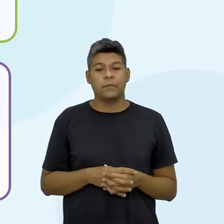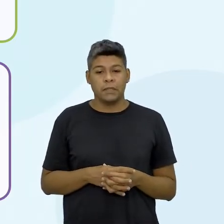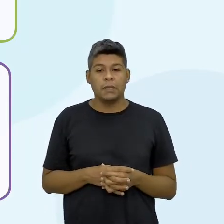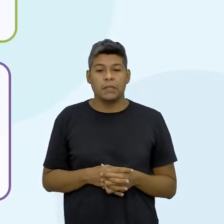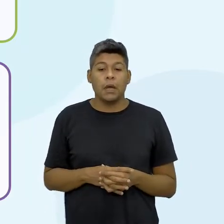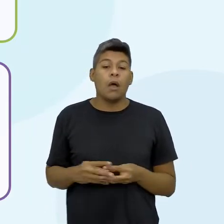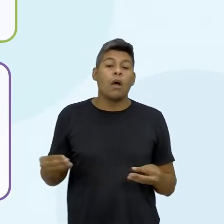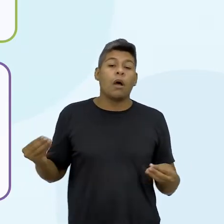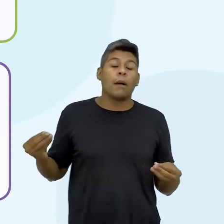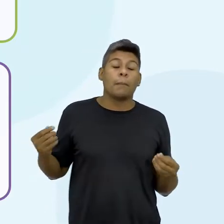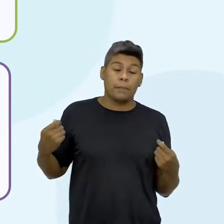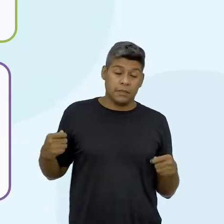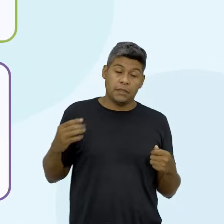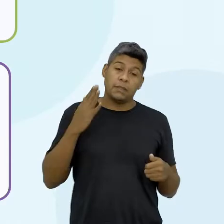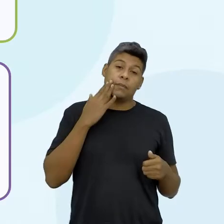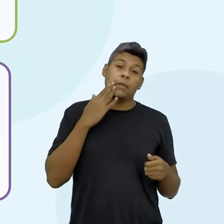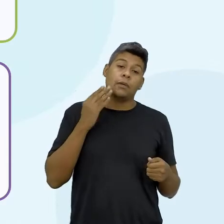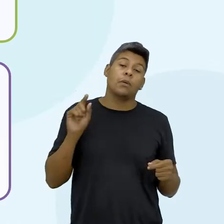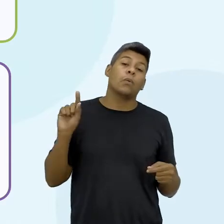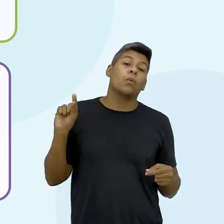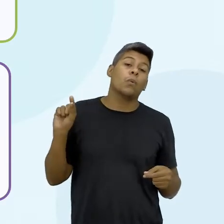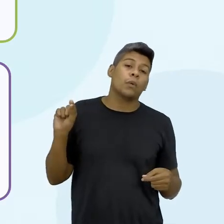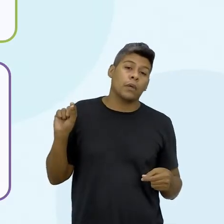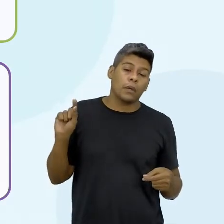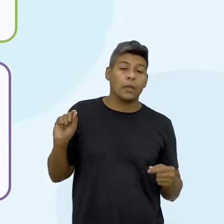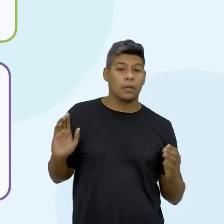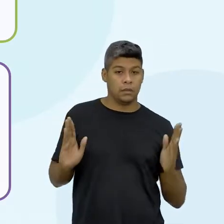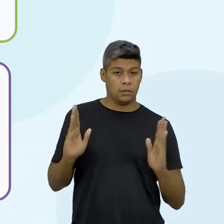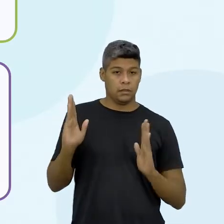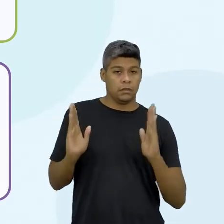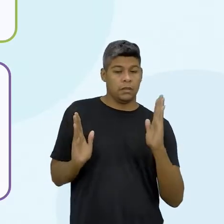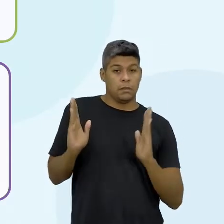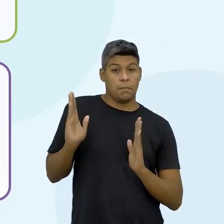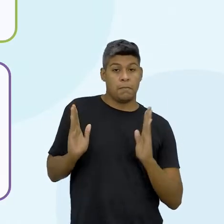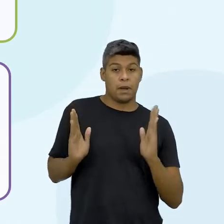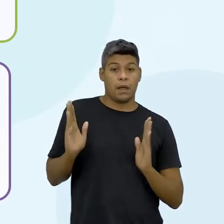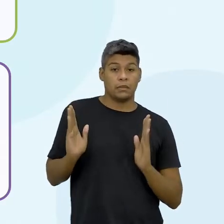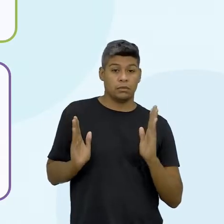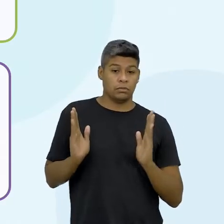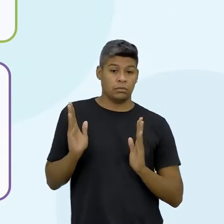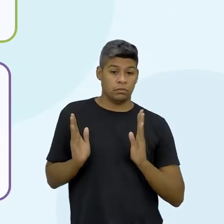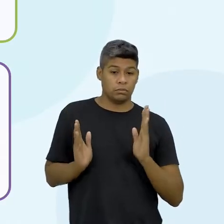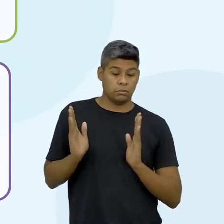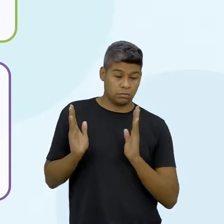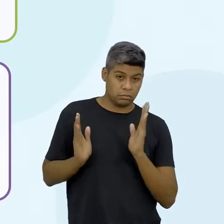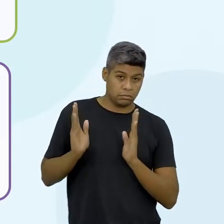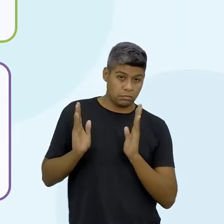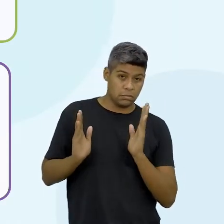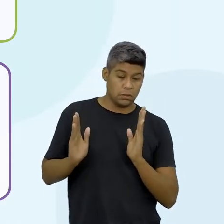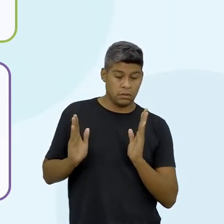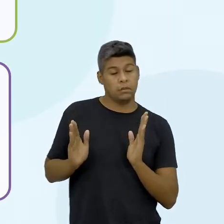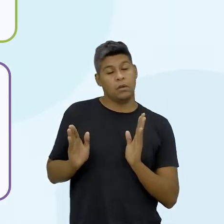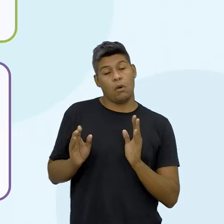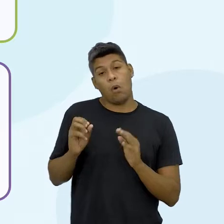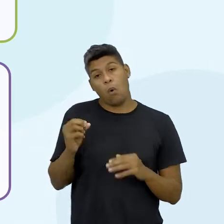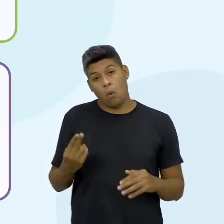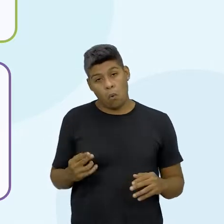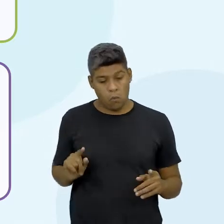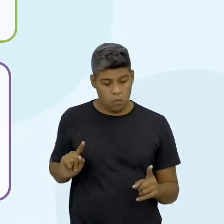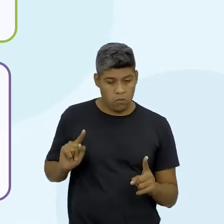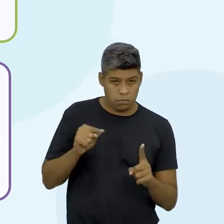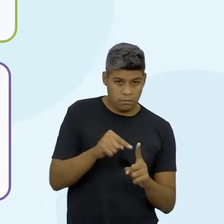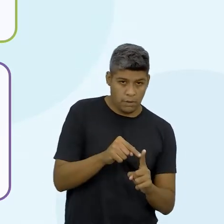Fora como, a gente tem que saber o prazo que a gente vai dar pra isso, que é as metas,